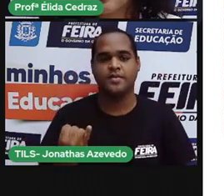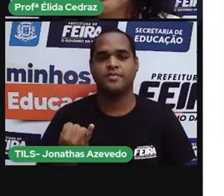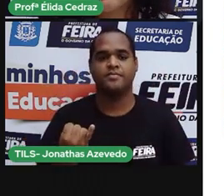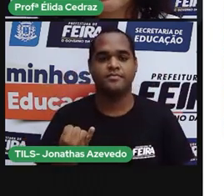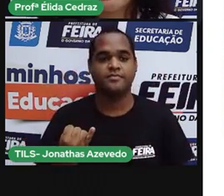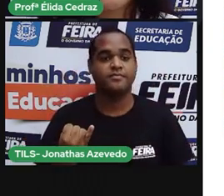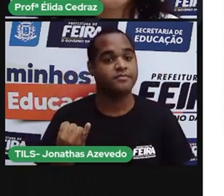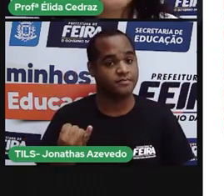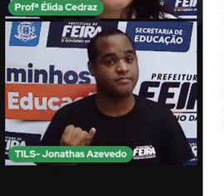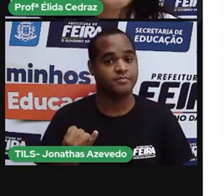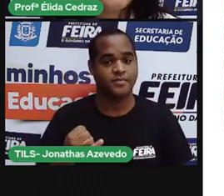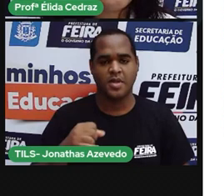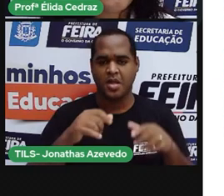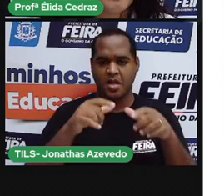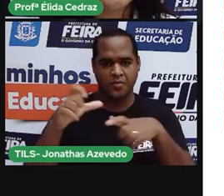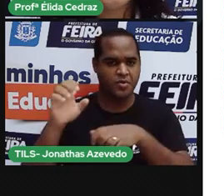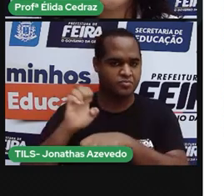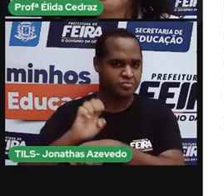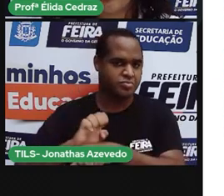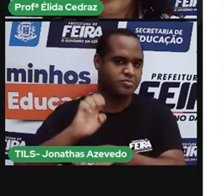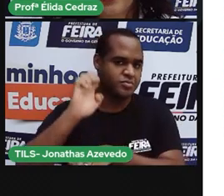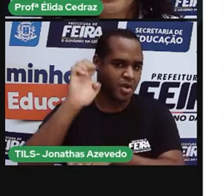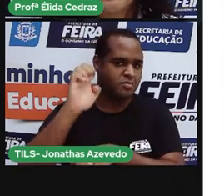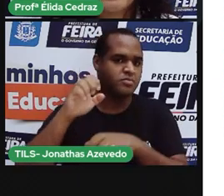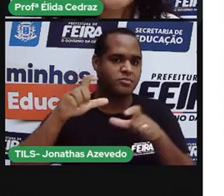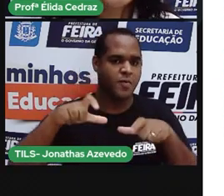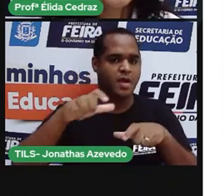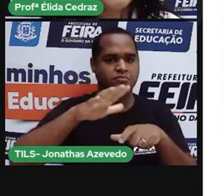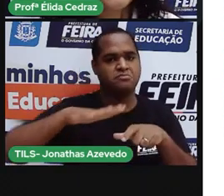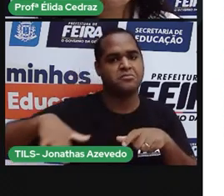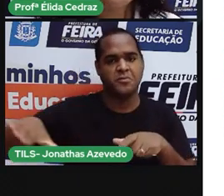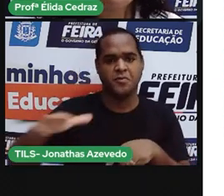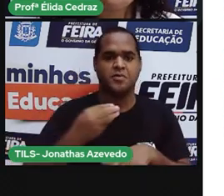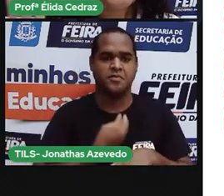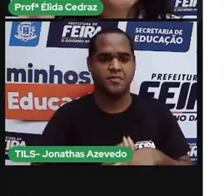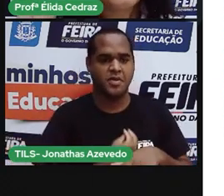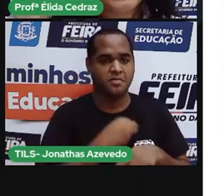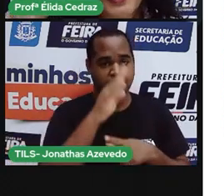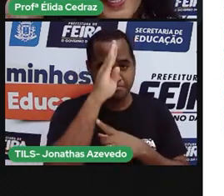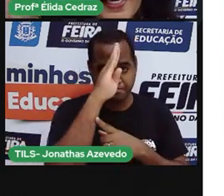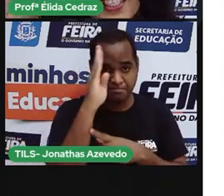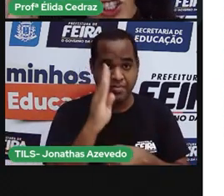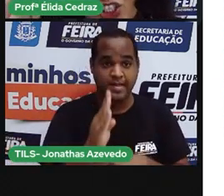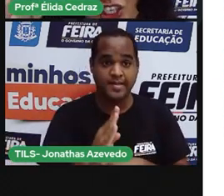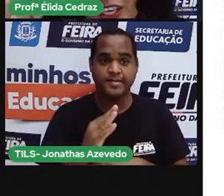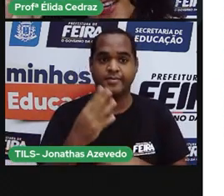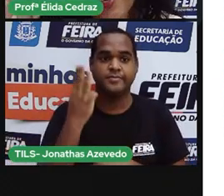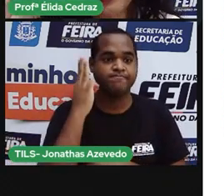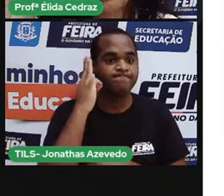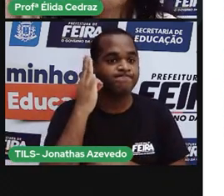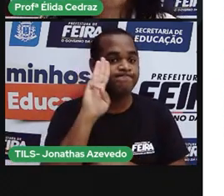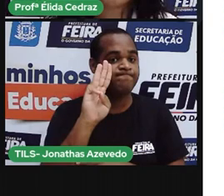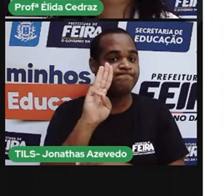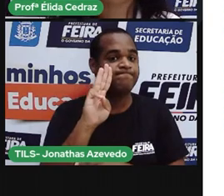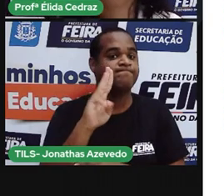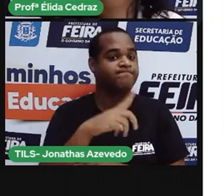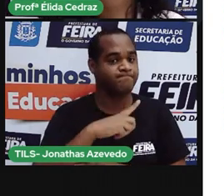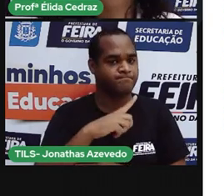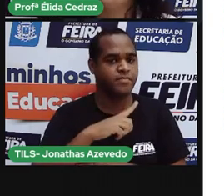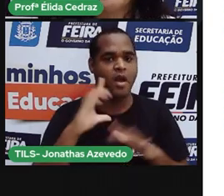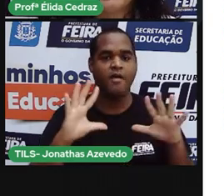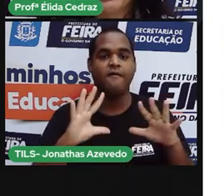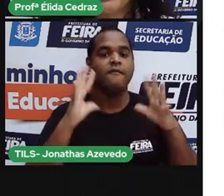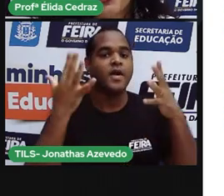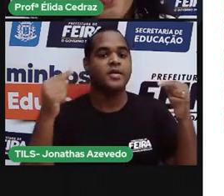relações nacionais, estaduais e locais se reúnem durante três dias de festa